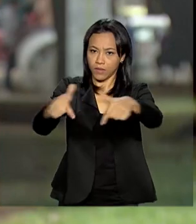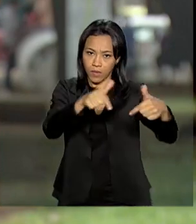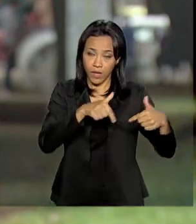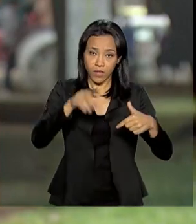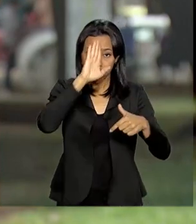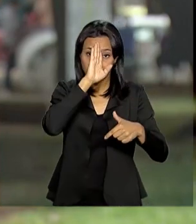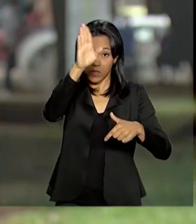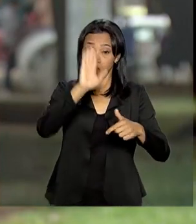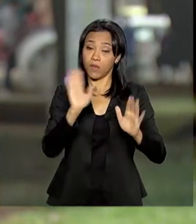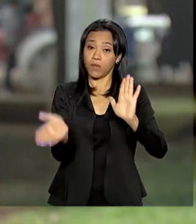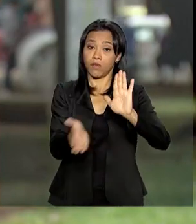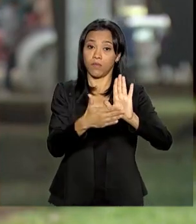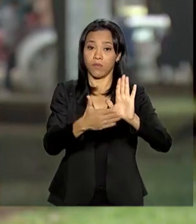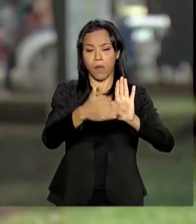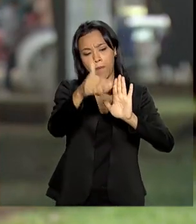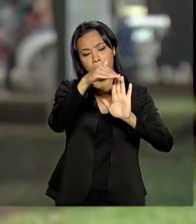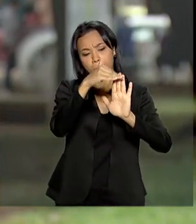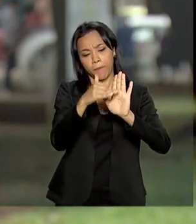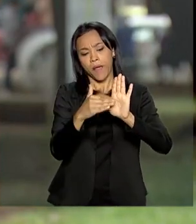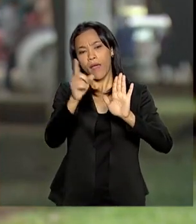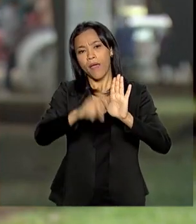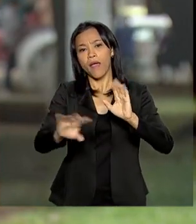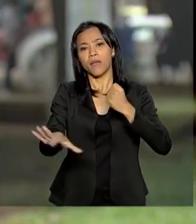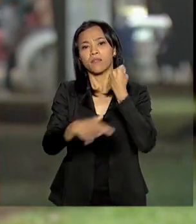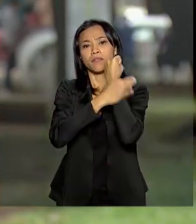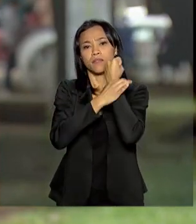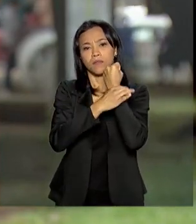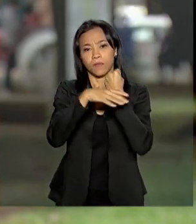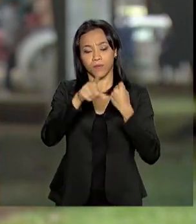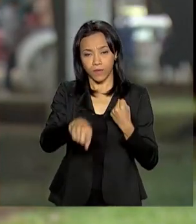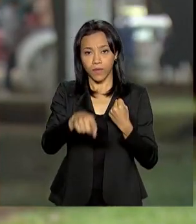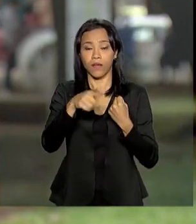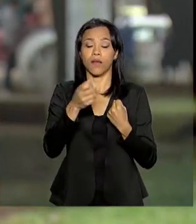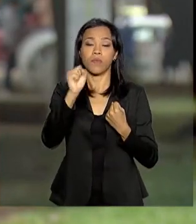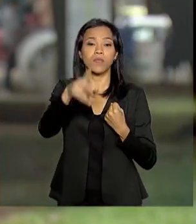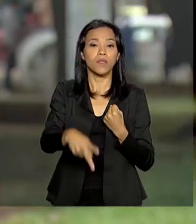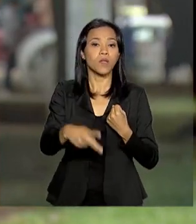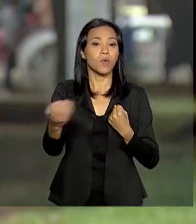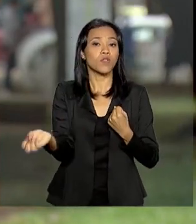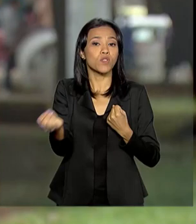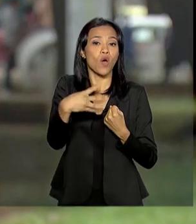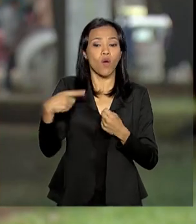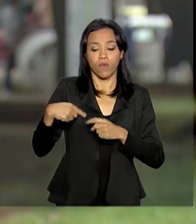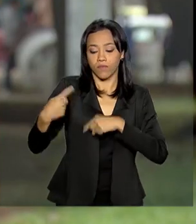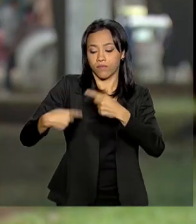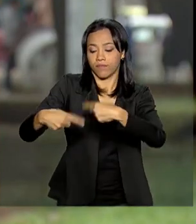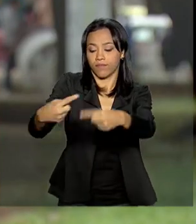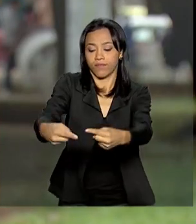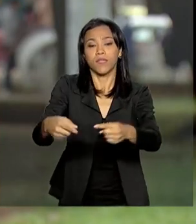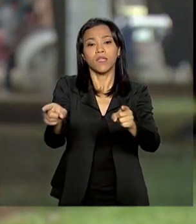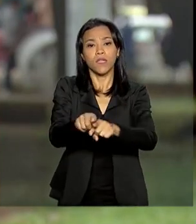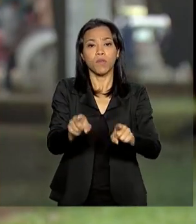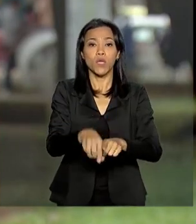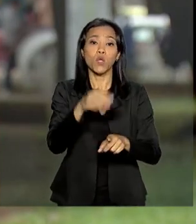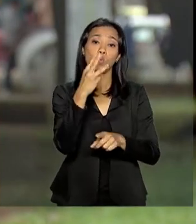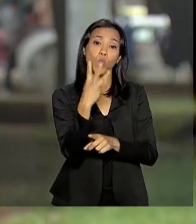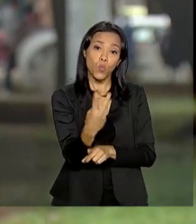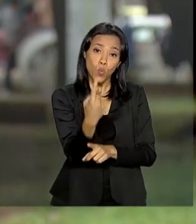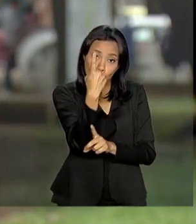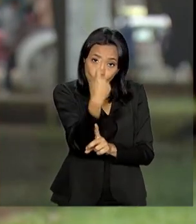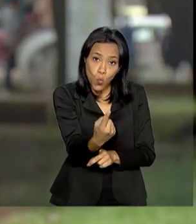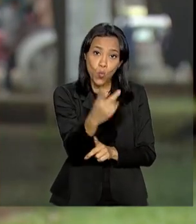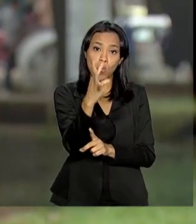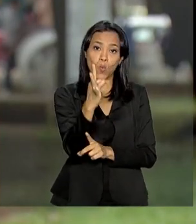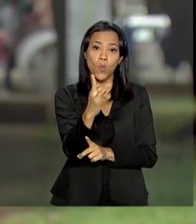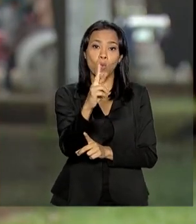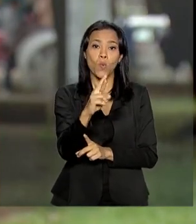da proposta é garantir a aposentadoria para as novas gerações e também gerar um trilhão de reais, uma